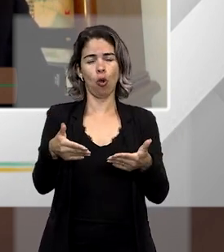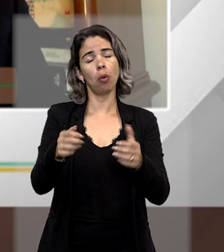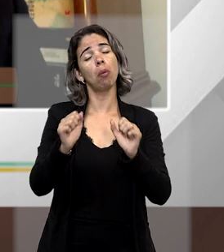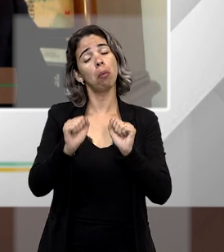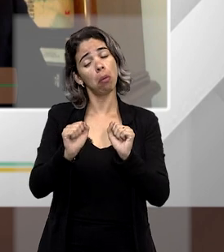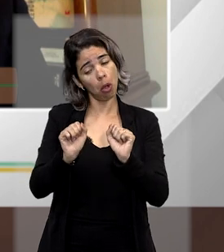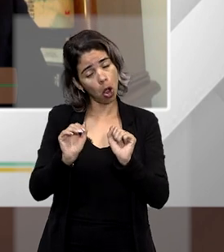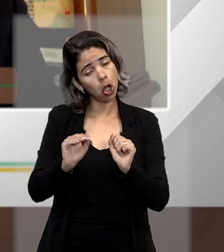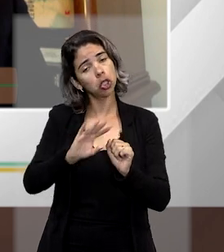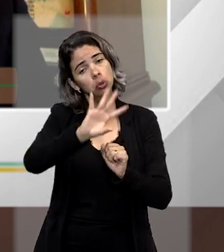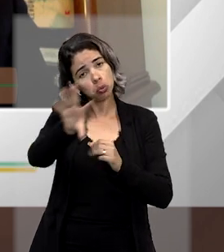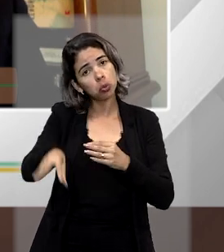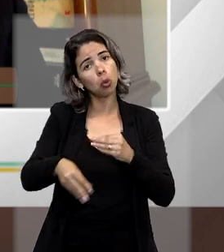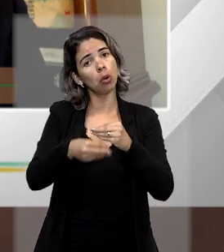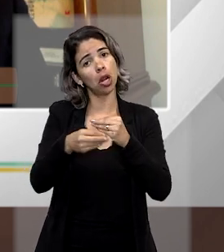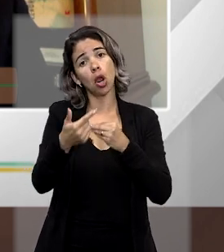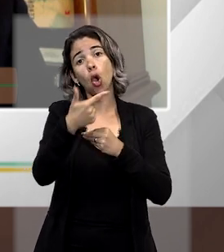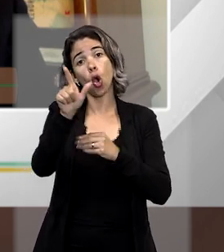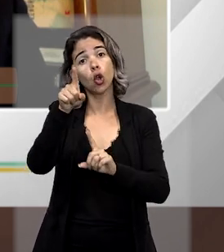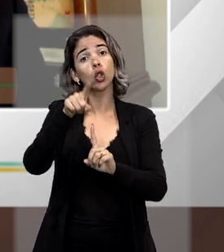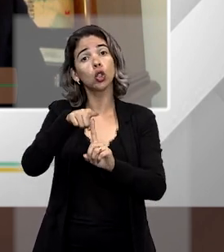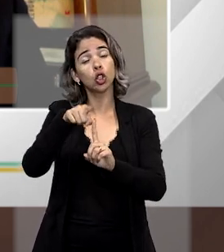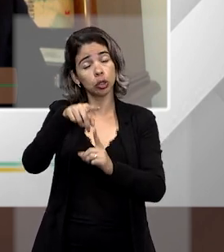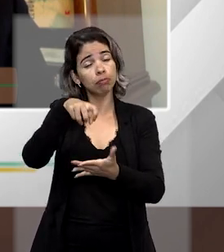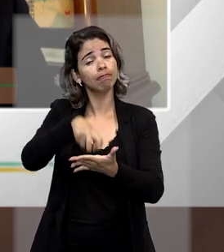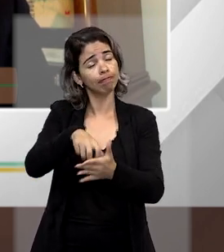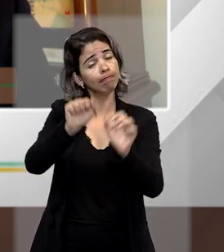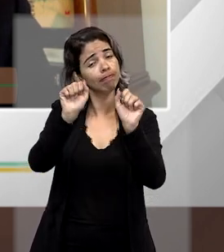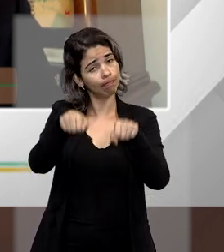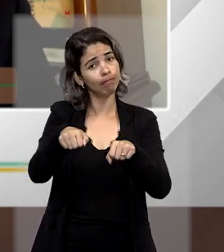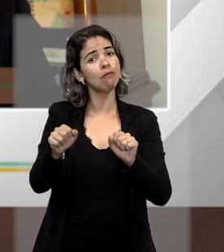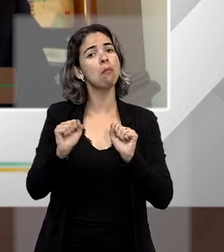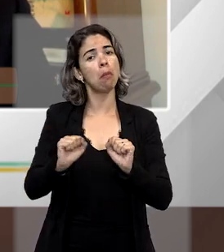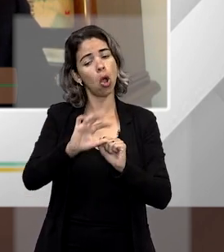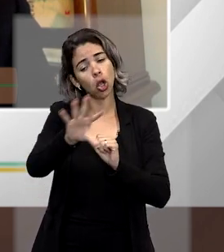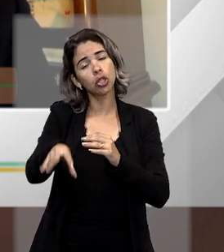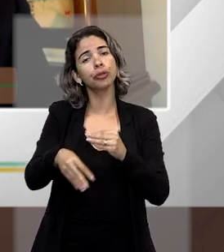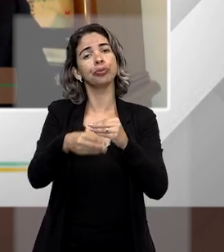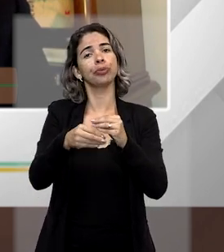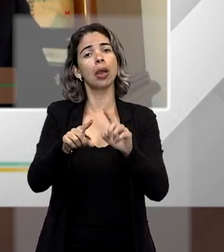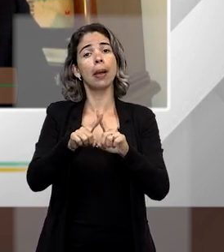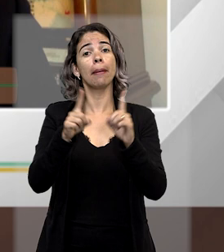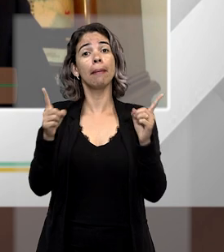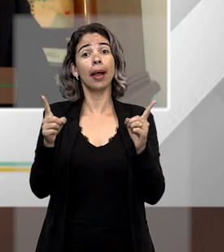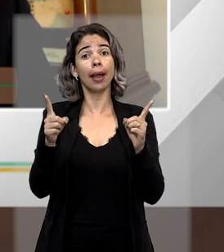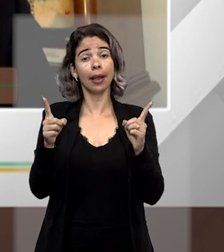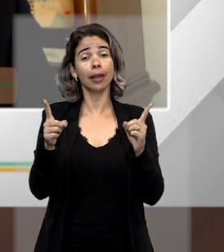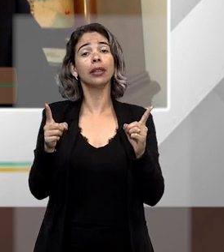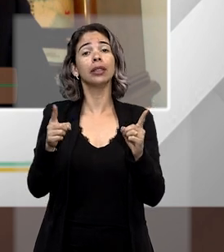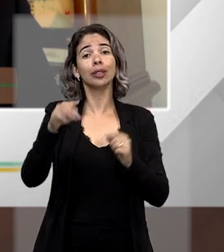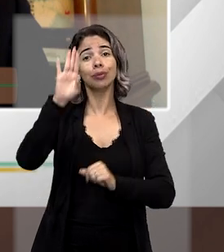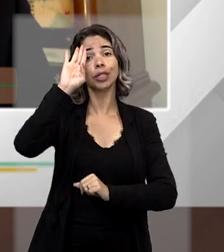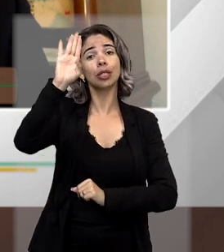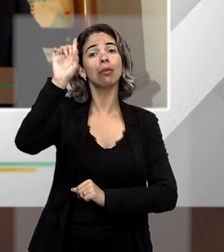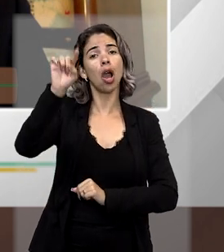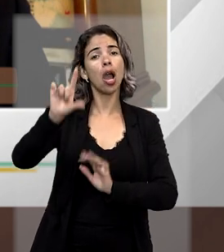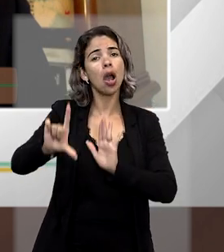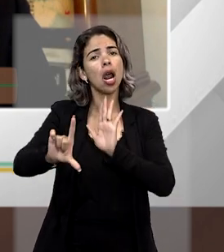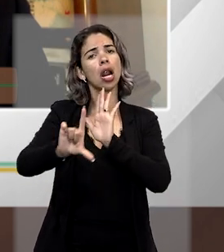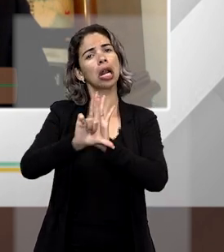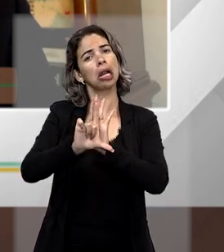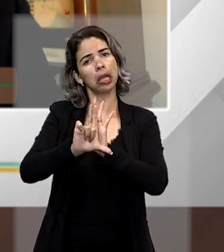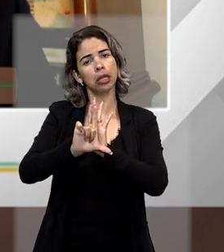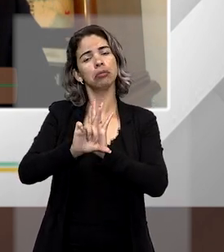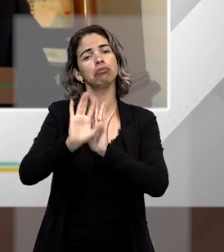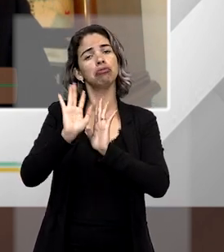acrescentar outros tipos penais? Sim, era possível acrescentar outros tipos penais, mas foi